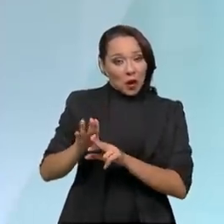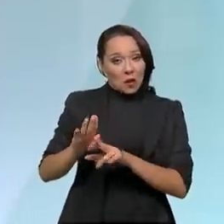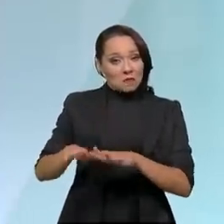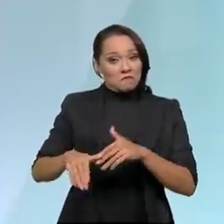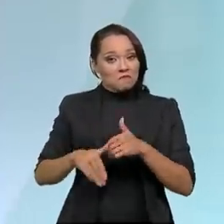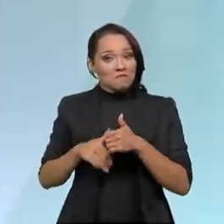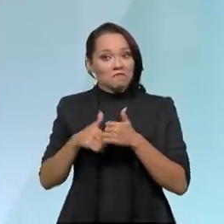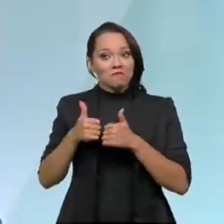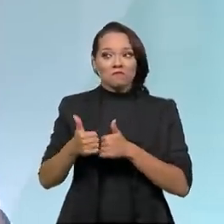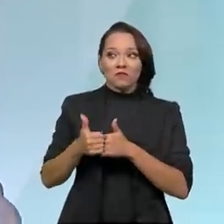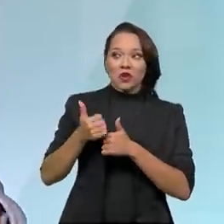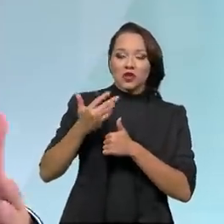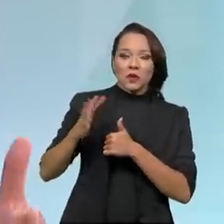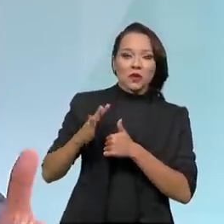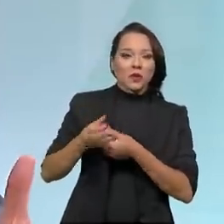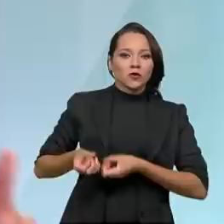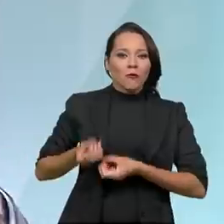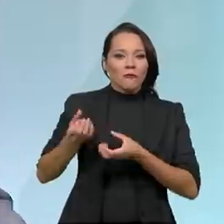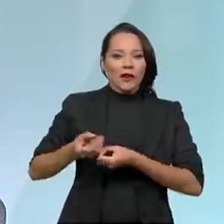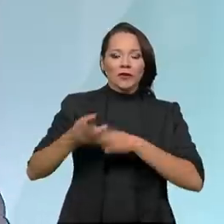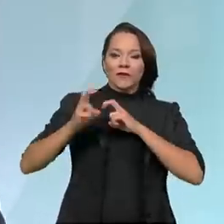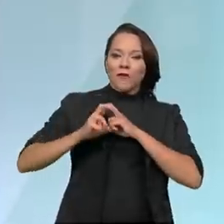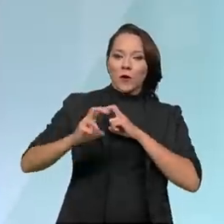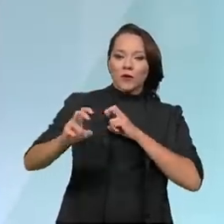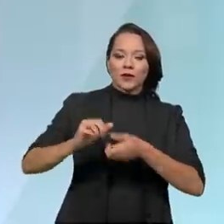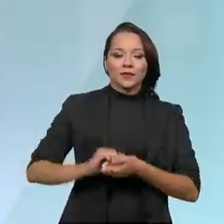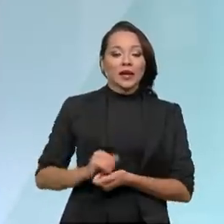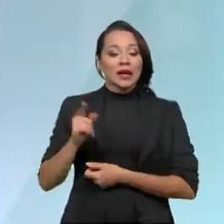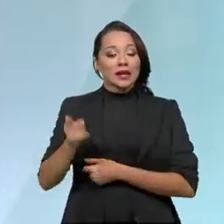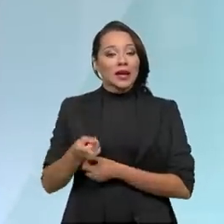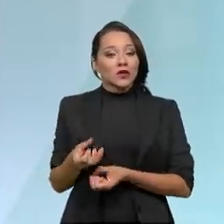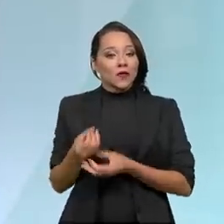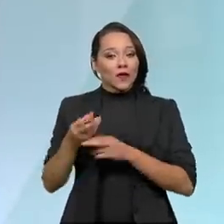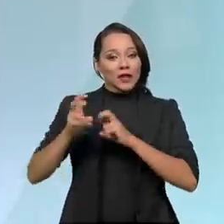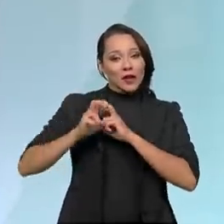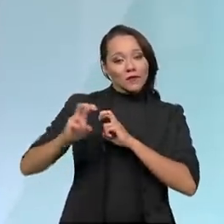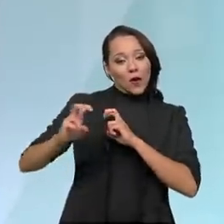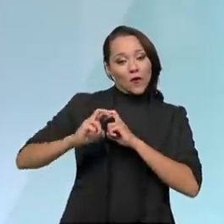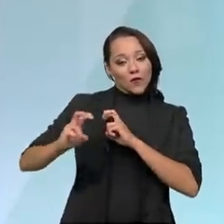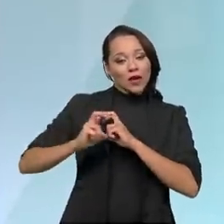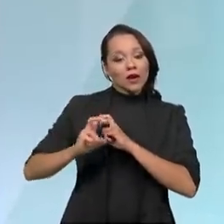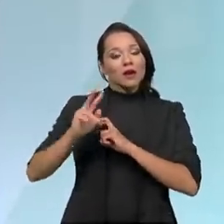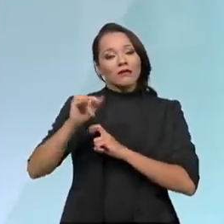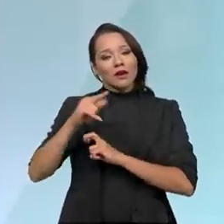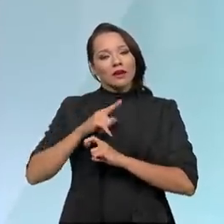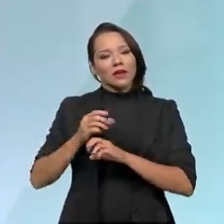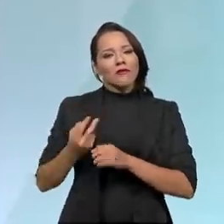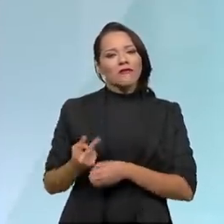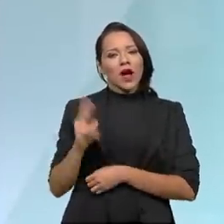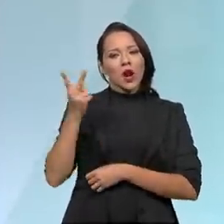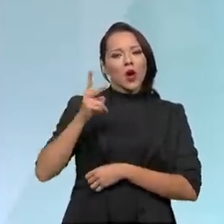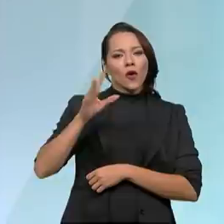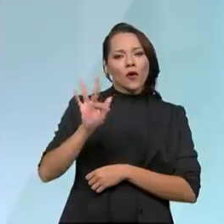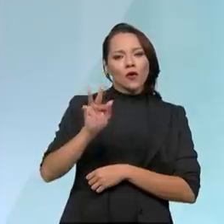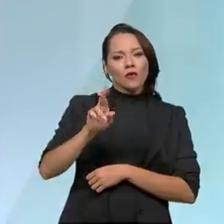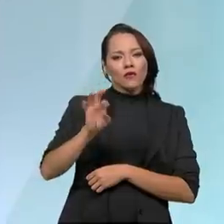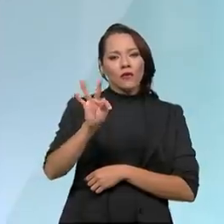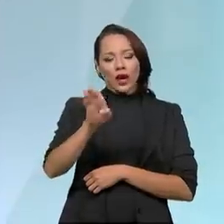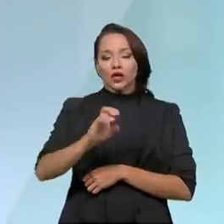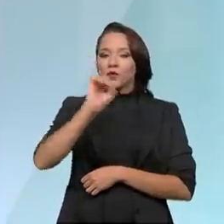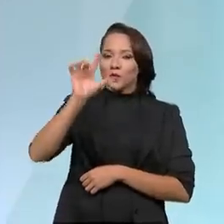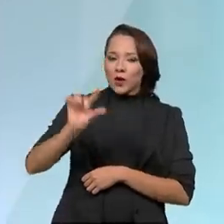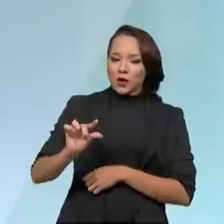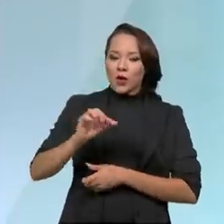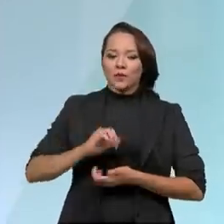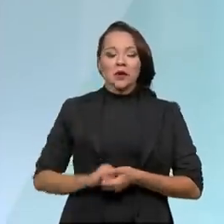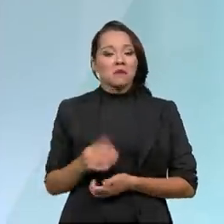brutal em termos de oferta ferroviária. E essa oferta ferroviária vai repercutir em menores fretes. A gente deve reduzir o custo do Brasil